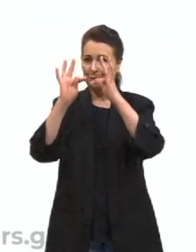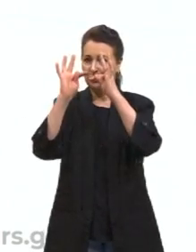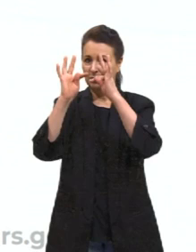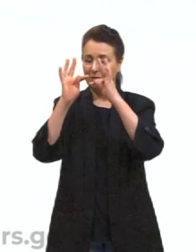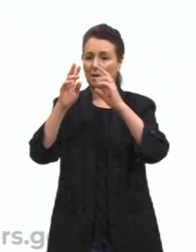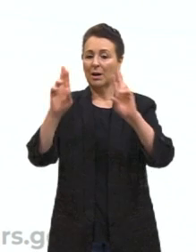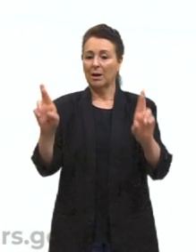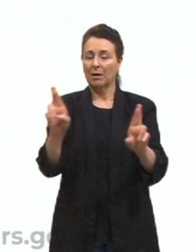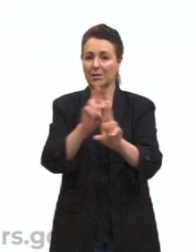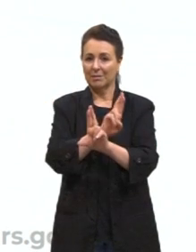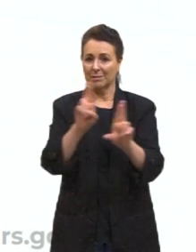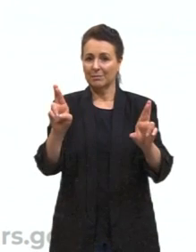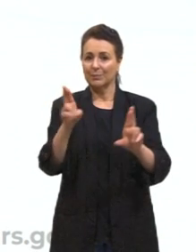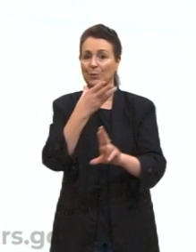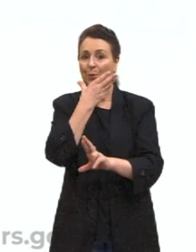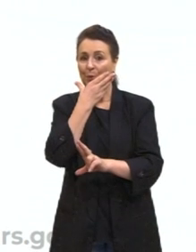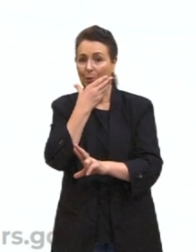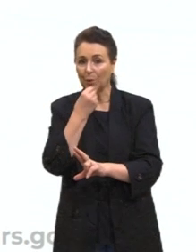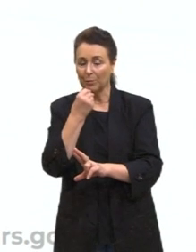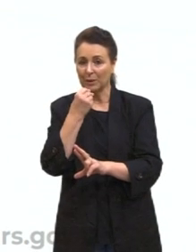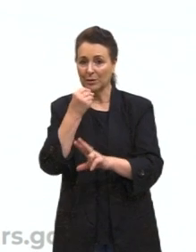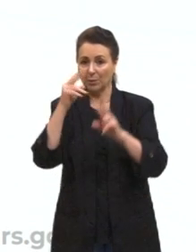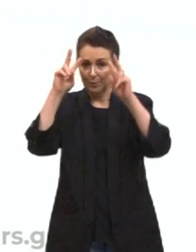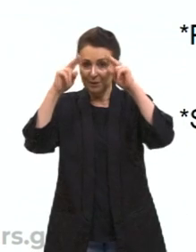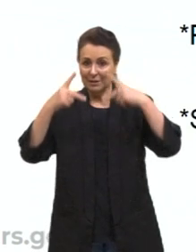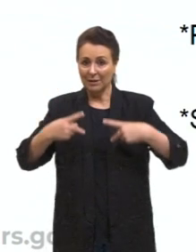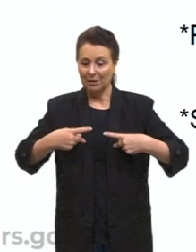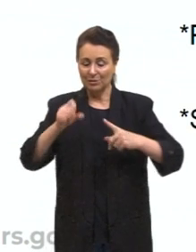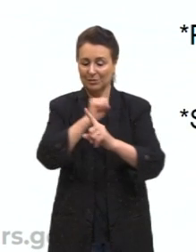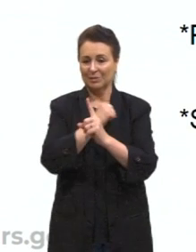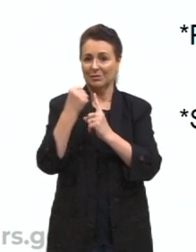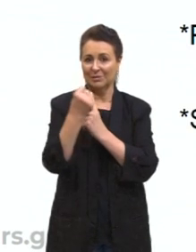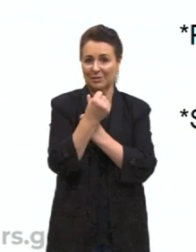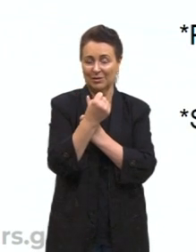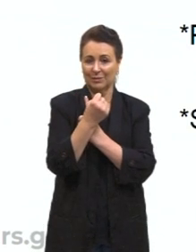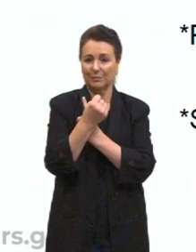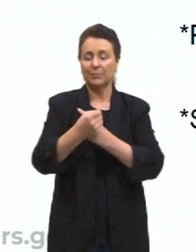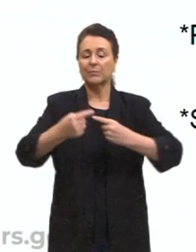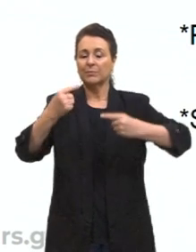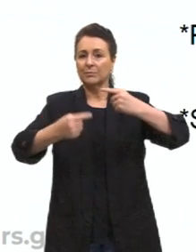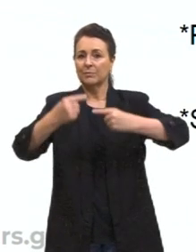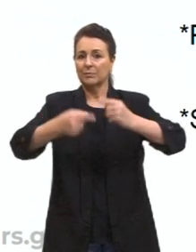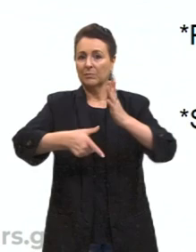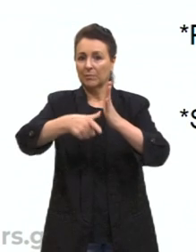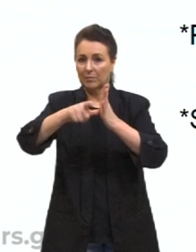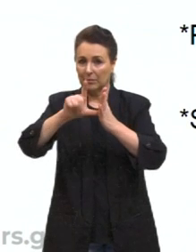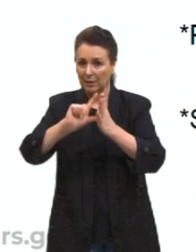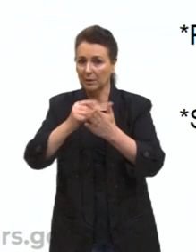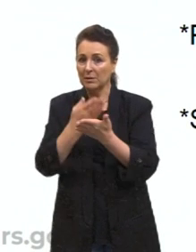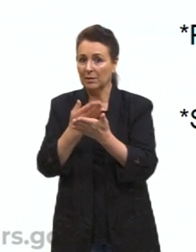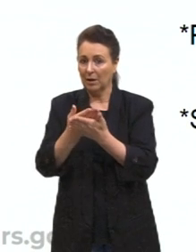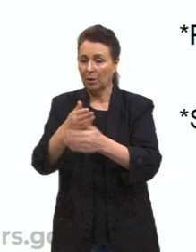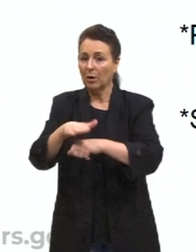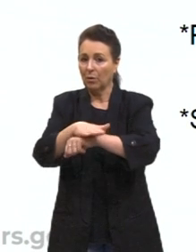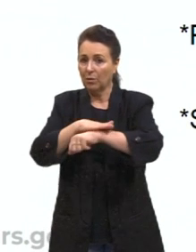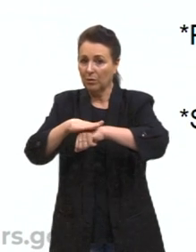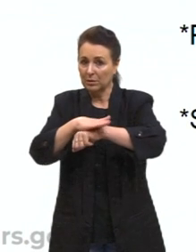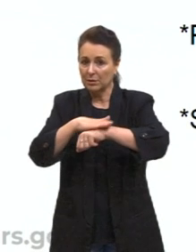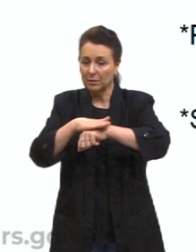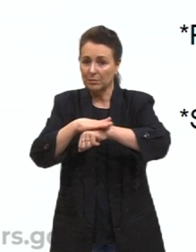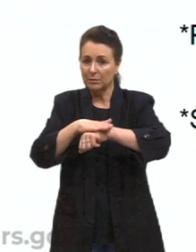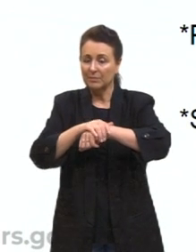relação do homem e a sociedade. E como nós estávamos discutindo e conversando sobre a questão,